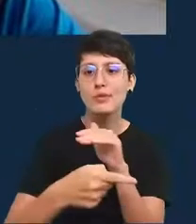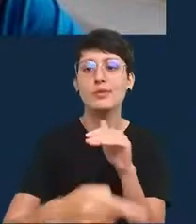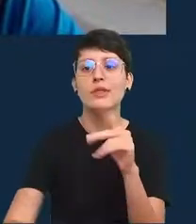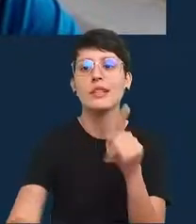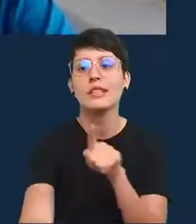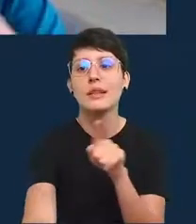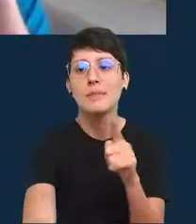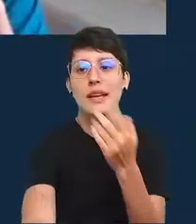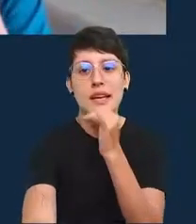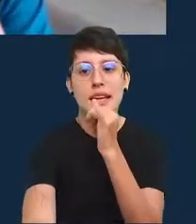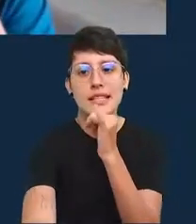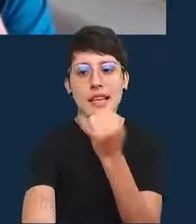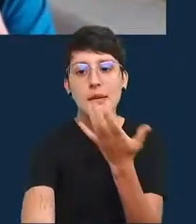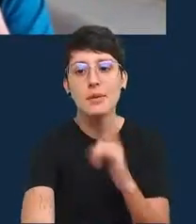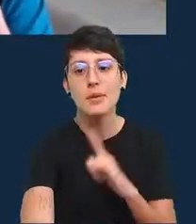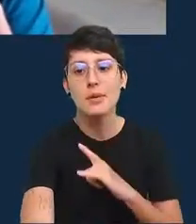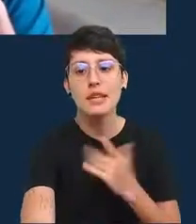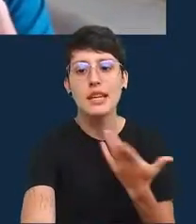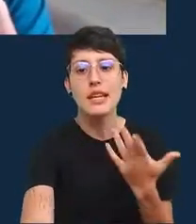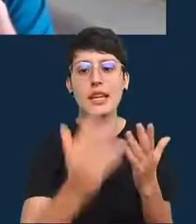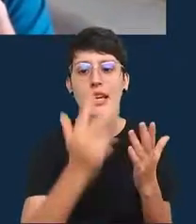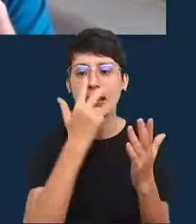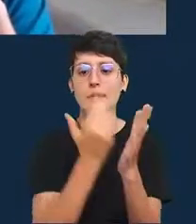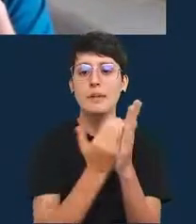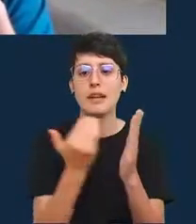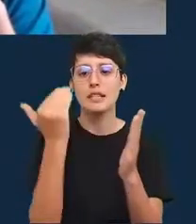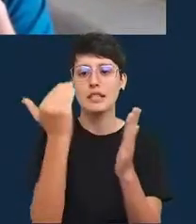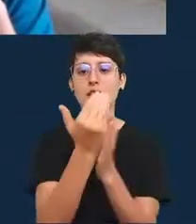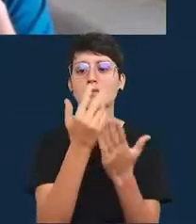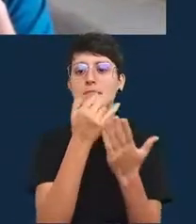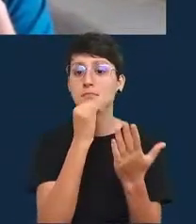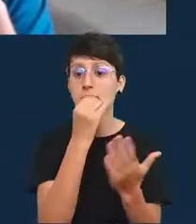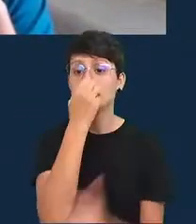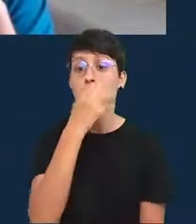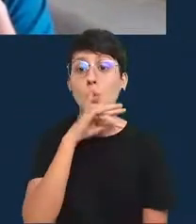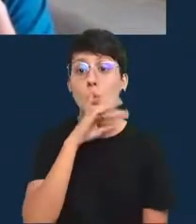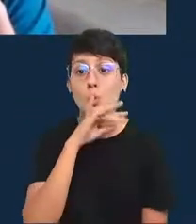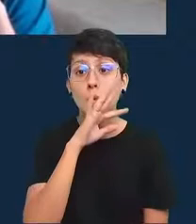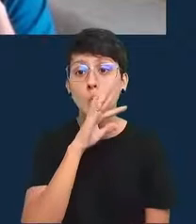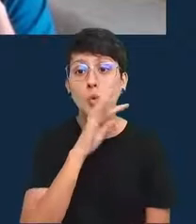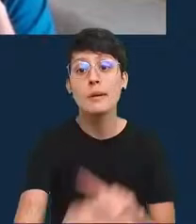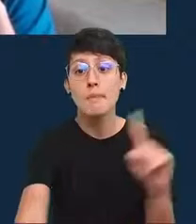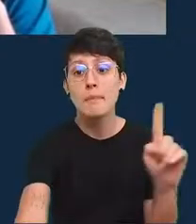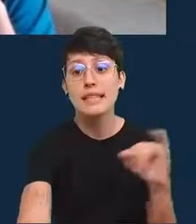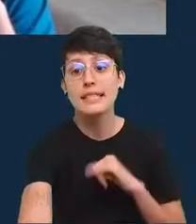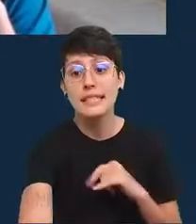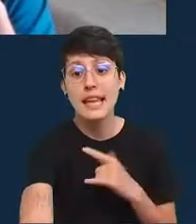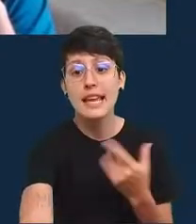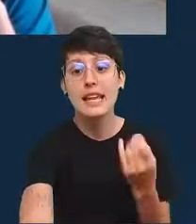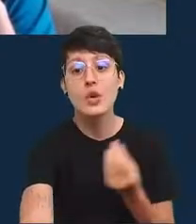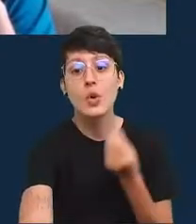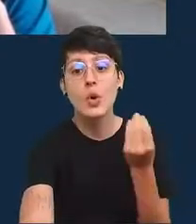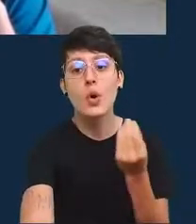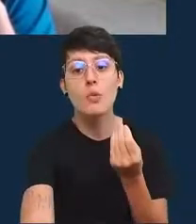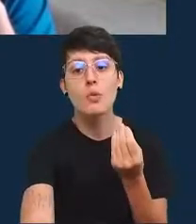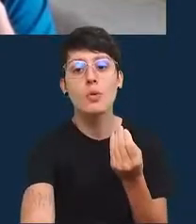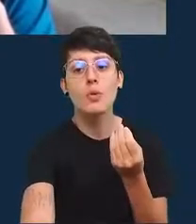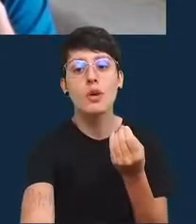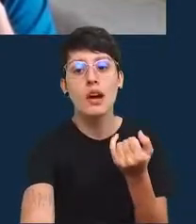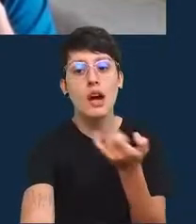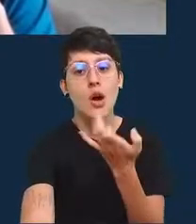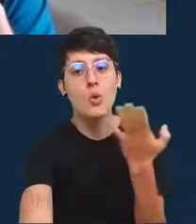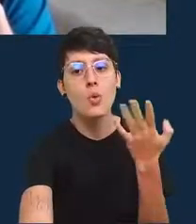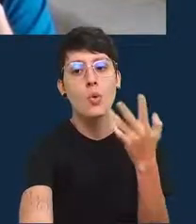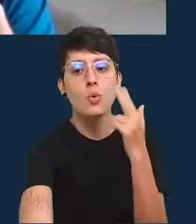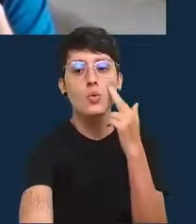por exemplo ter um alto número de mortes pode ser uma coisa ruim mas somente se você tiver poucos testes